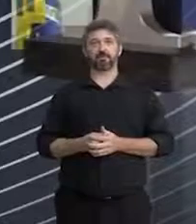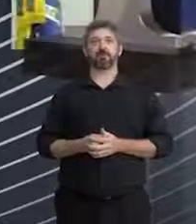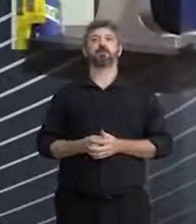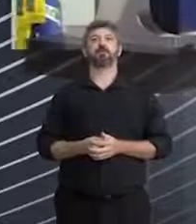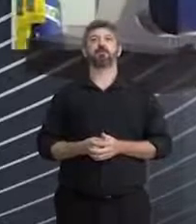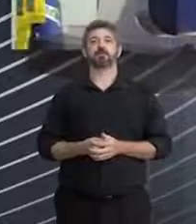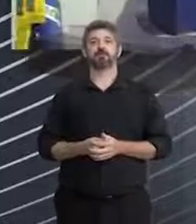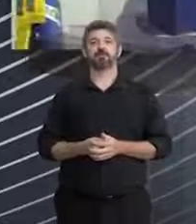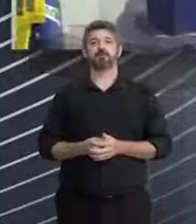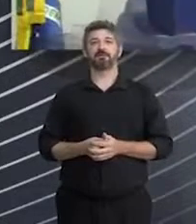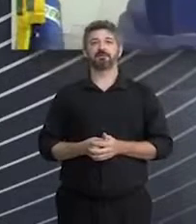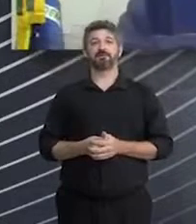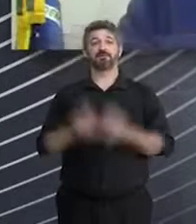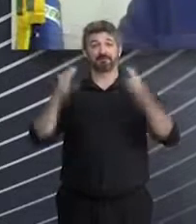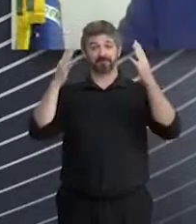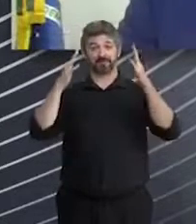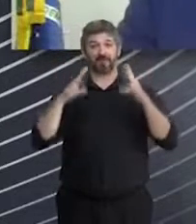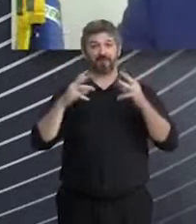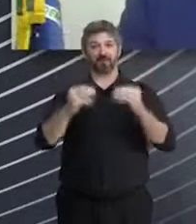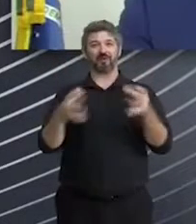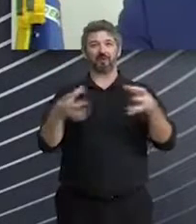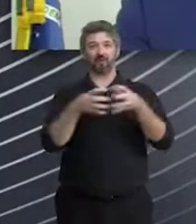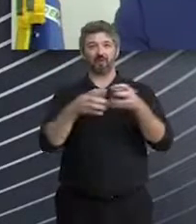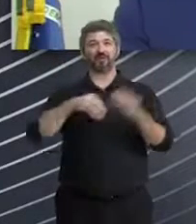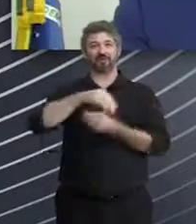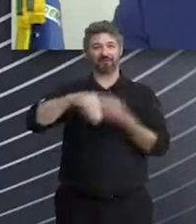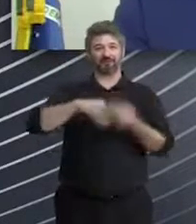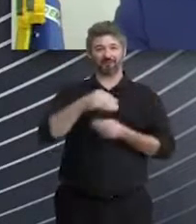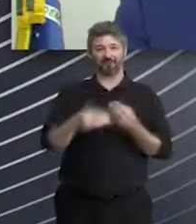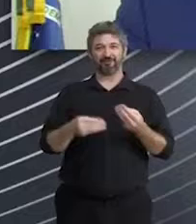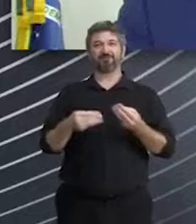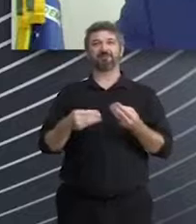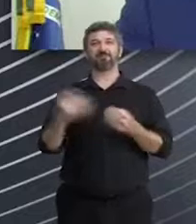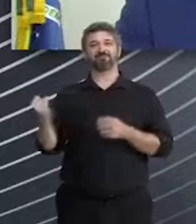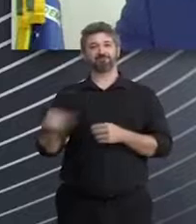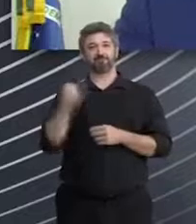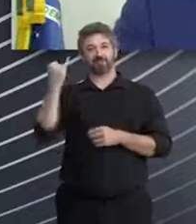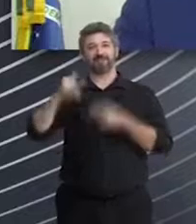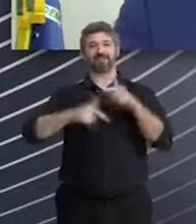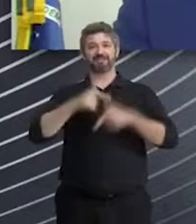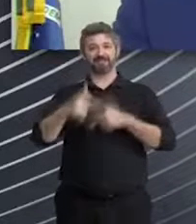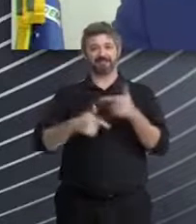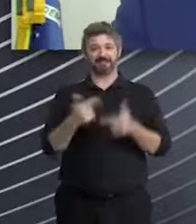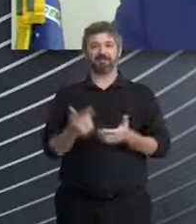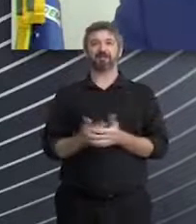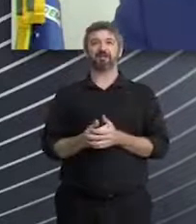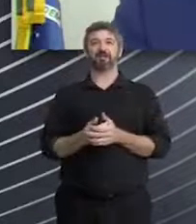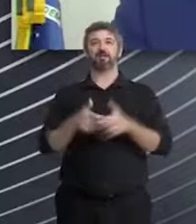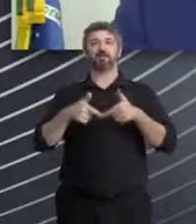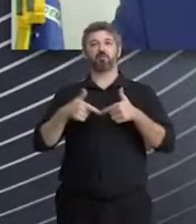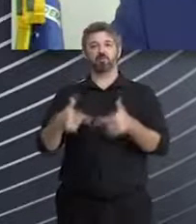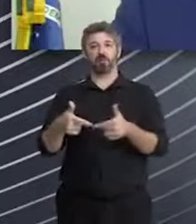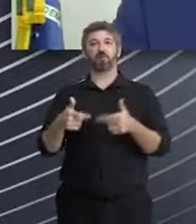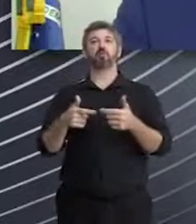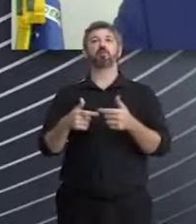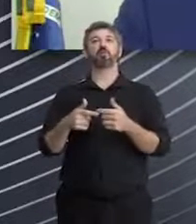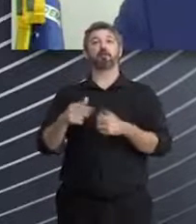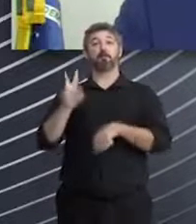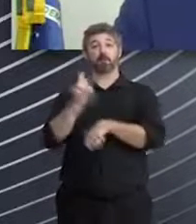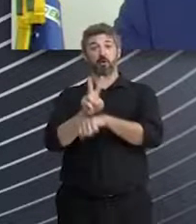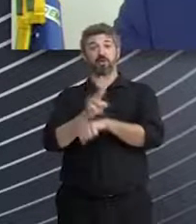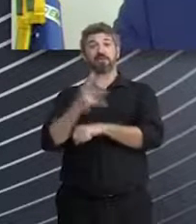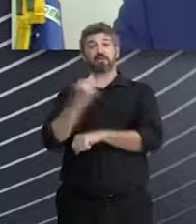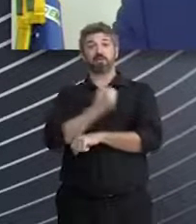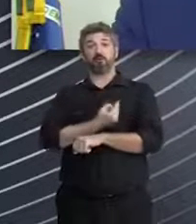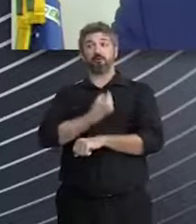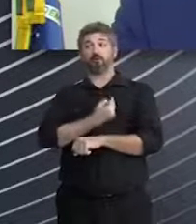Parabéns a toda a equipe envolvida por esse relevante trabalho, uma iniciativa que salva a